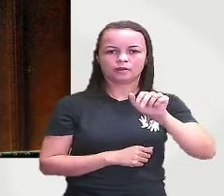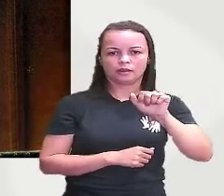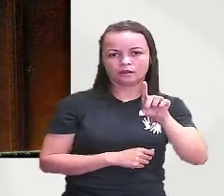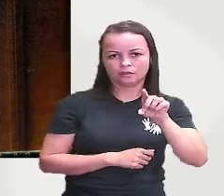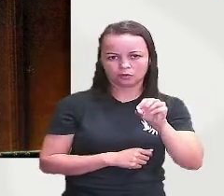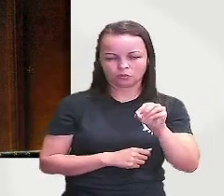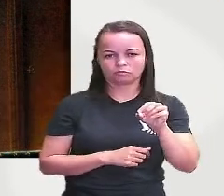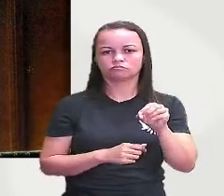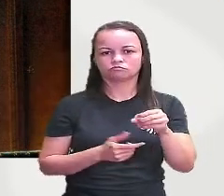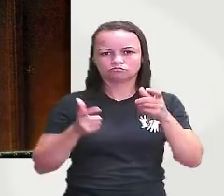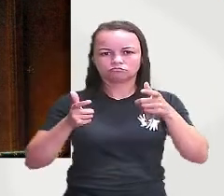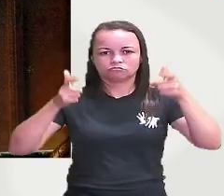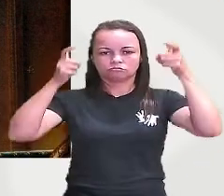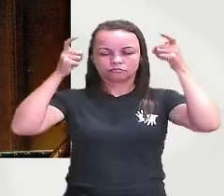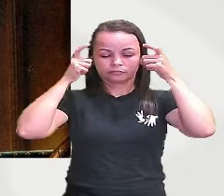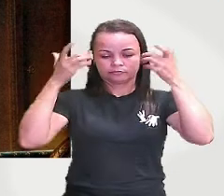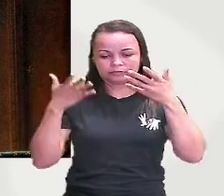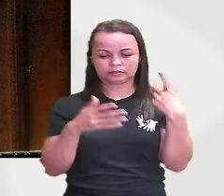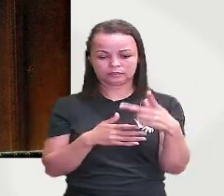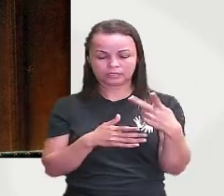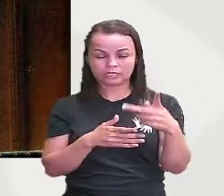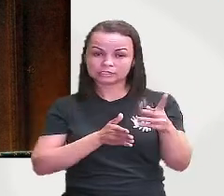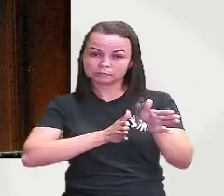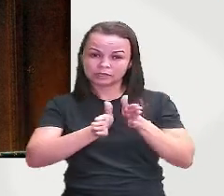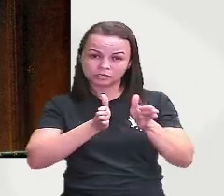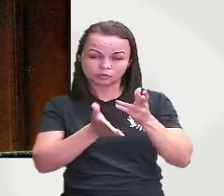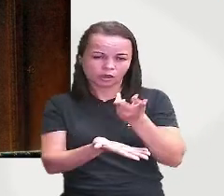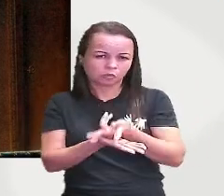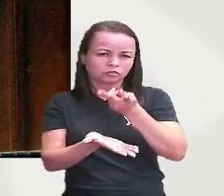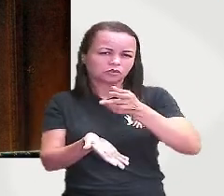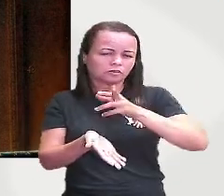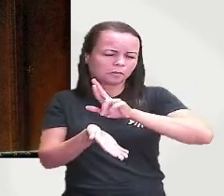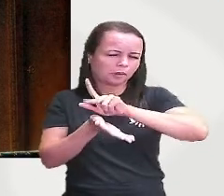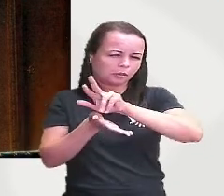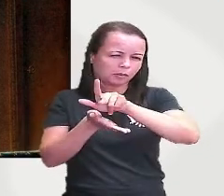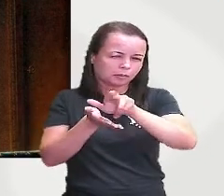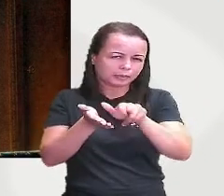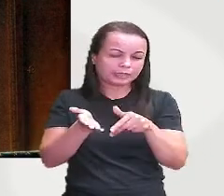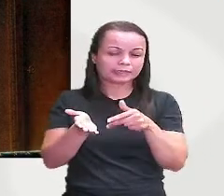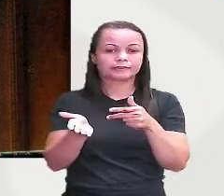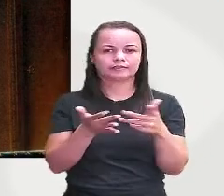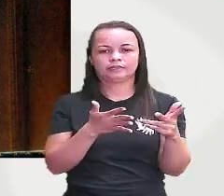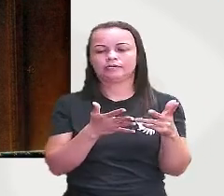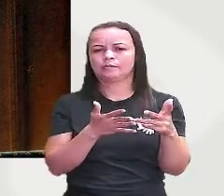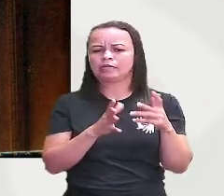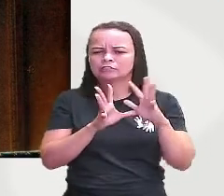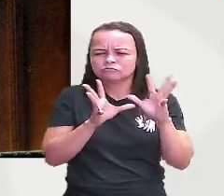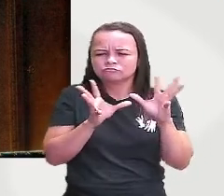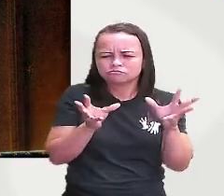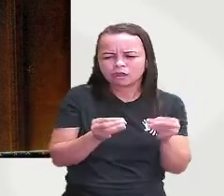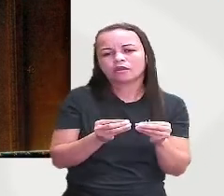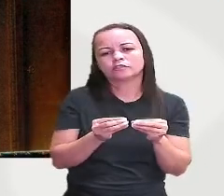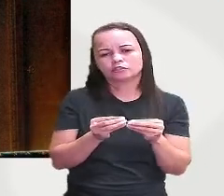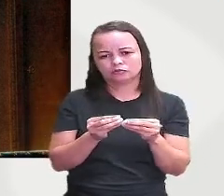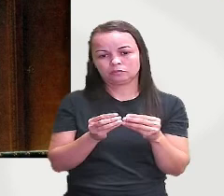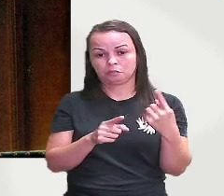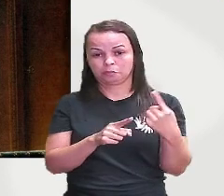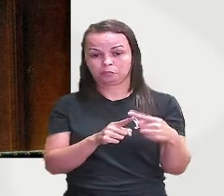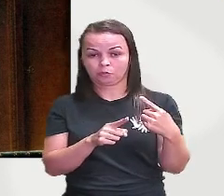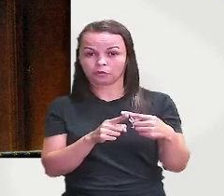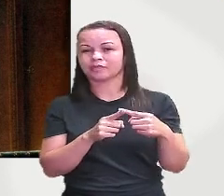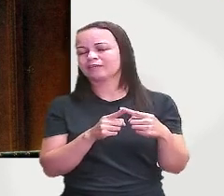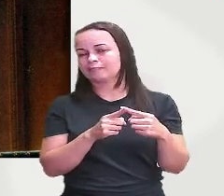repleto de acontecimentos mas mas que a gente vai buscar resumir porque seria